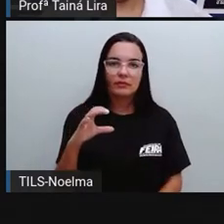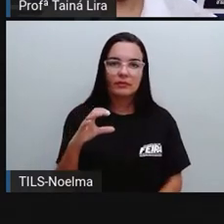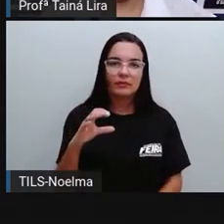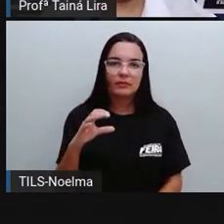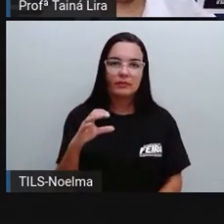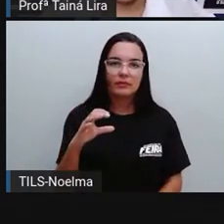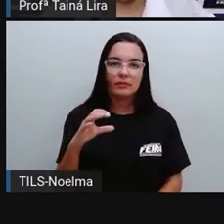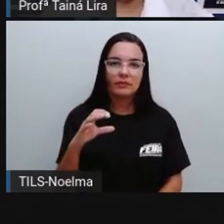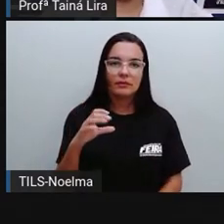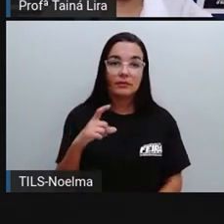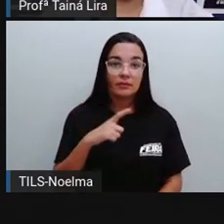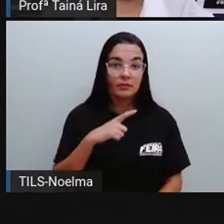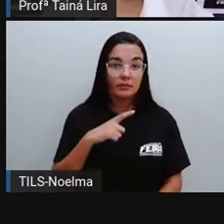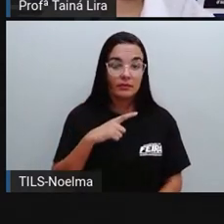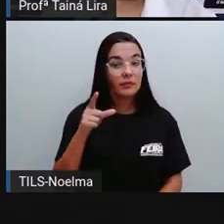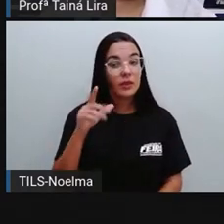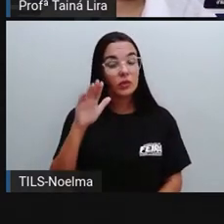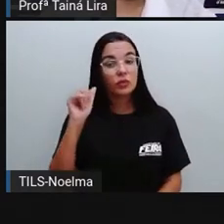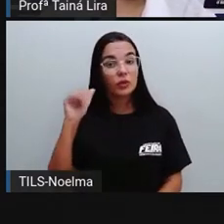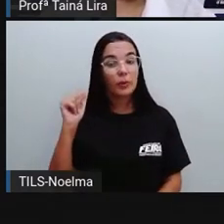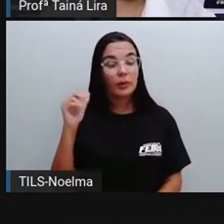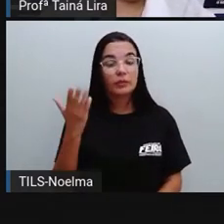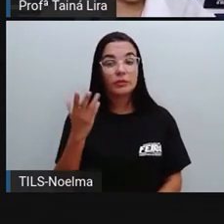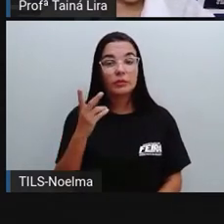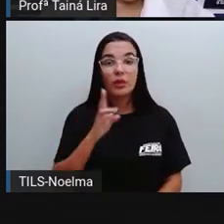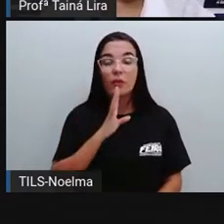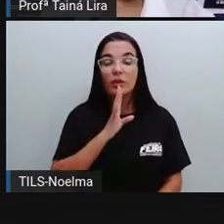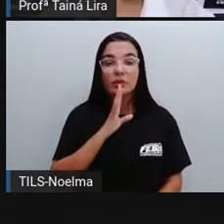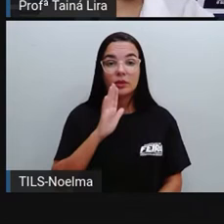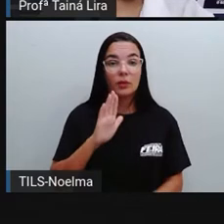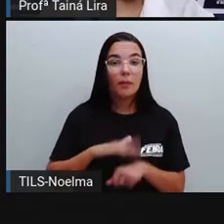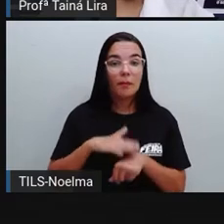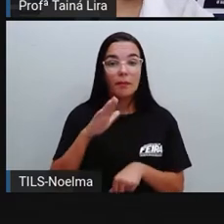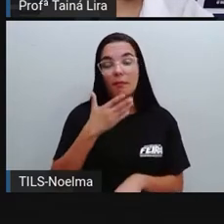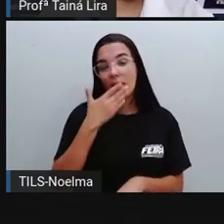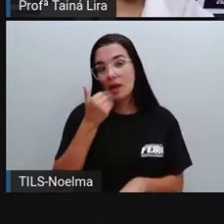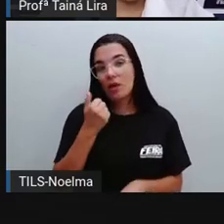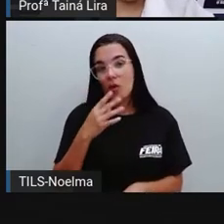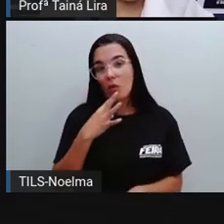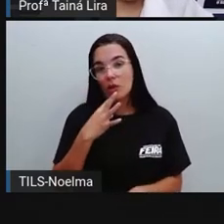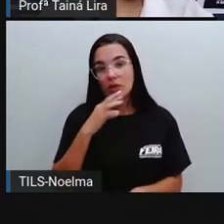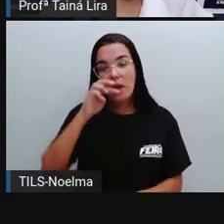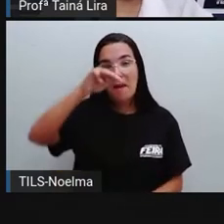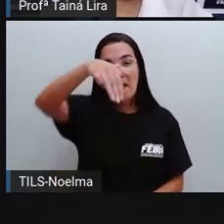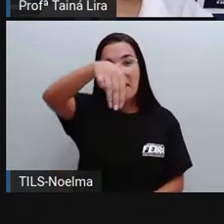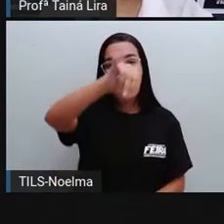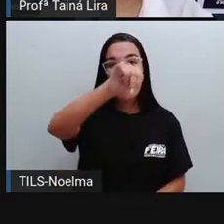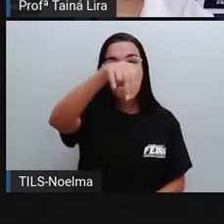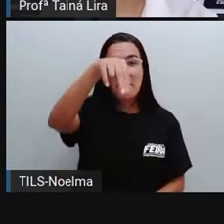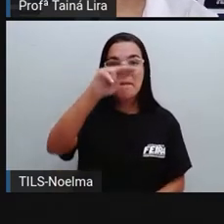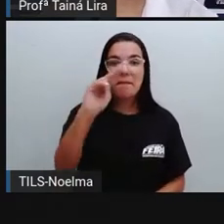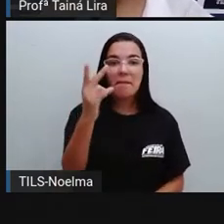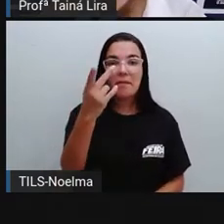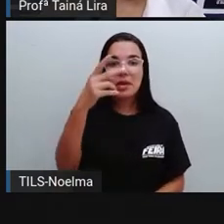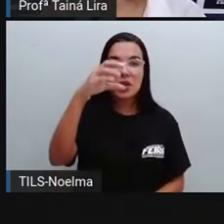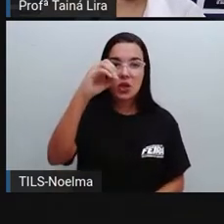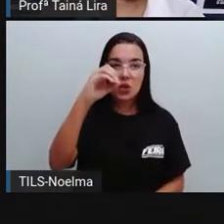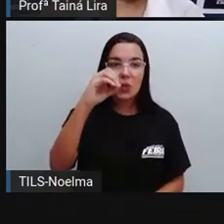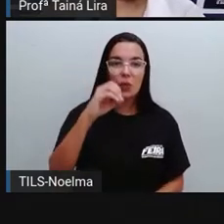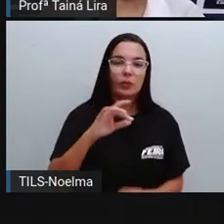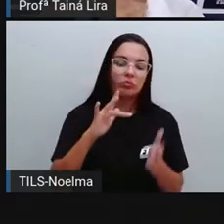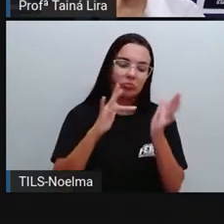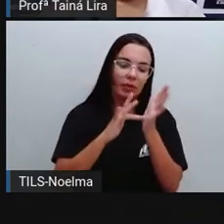aqui em cima o nome, como eles, né, são chamados, são conhecidos, e aqui é o nome deles que consta lá no